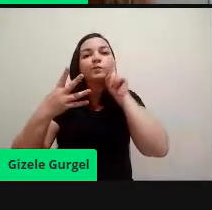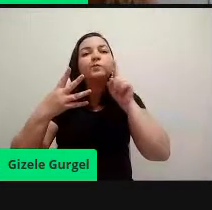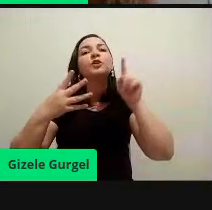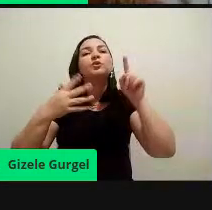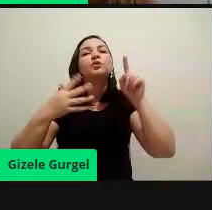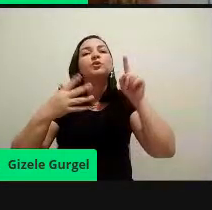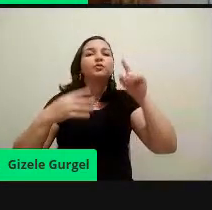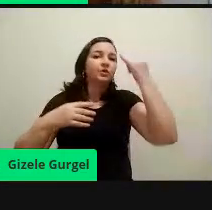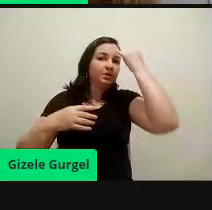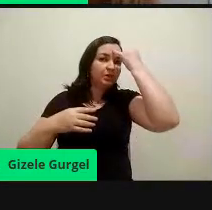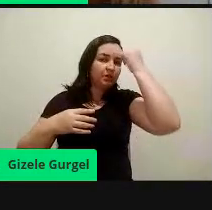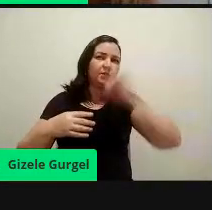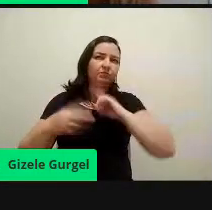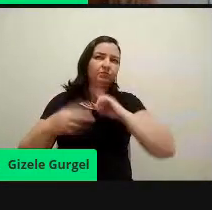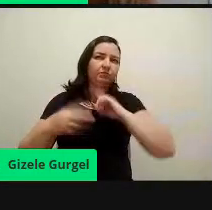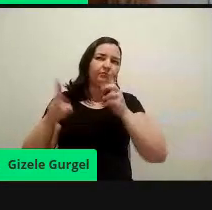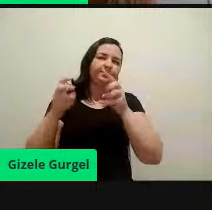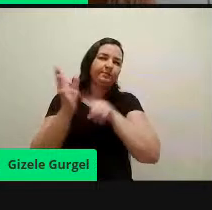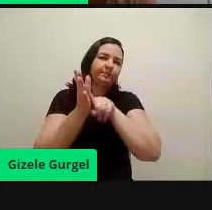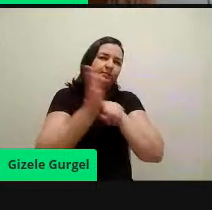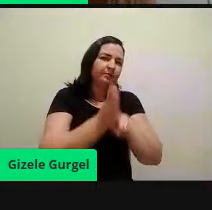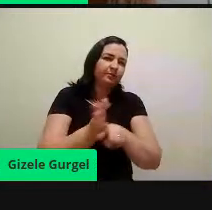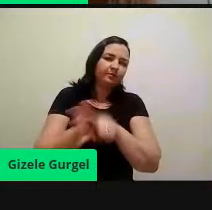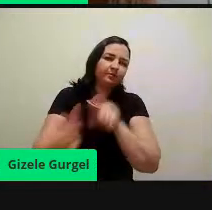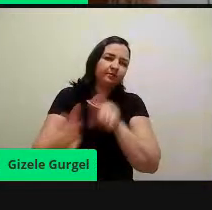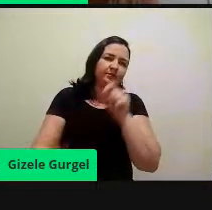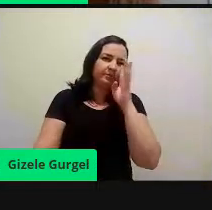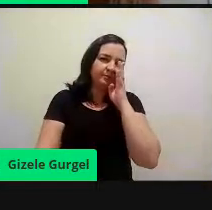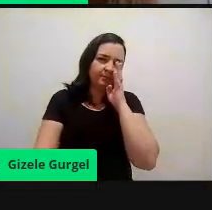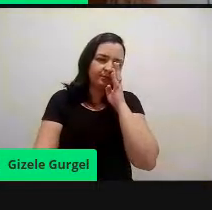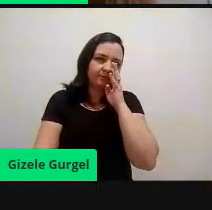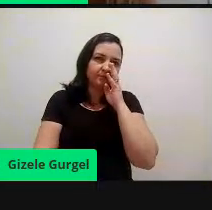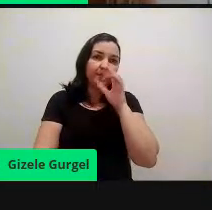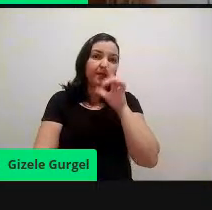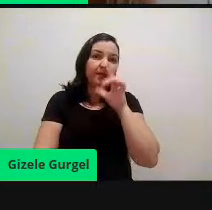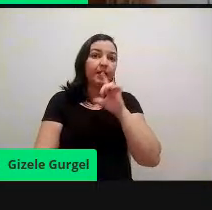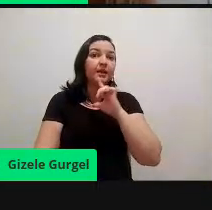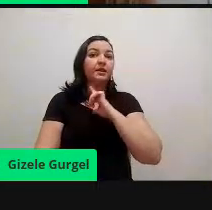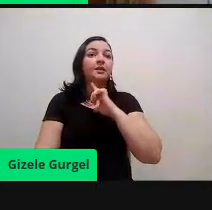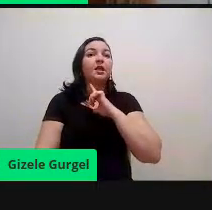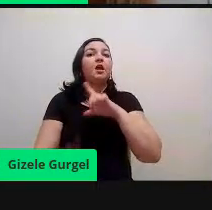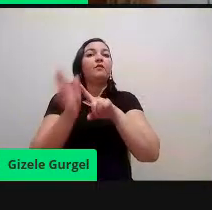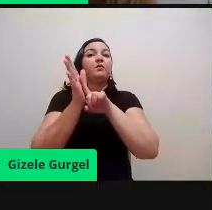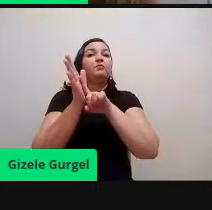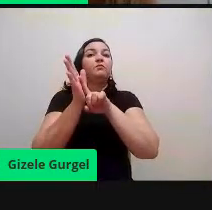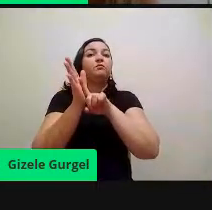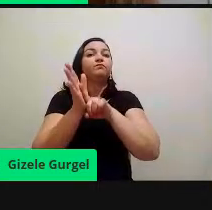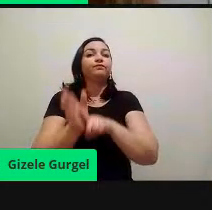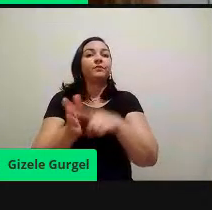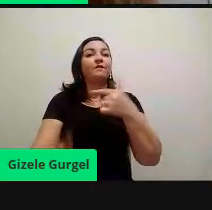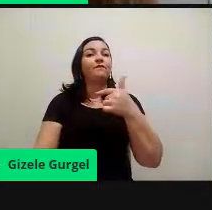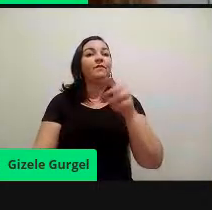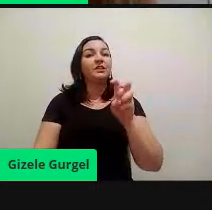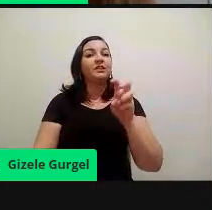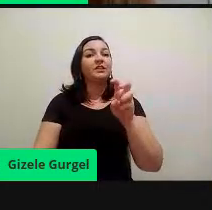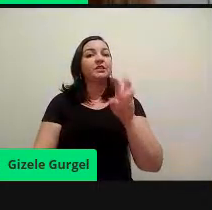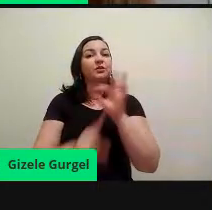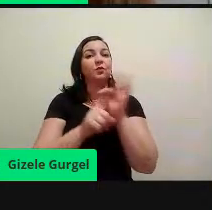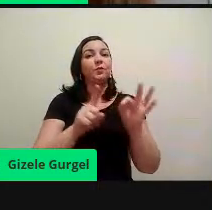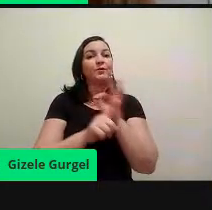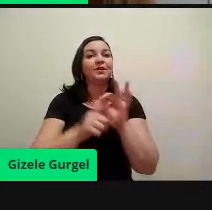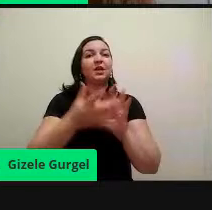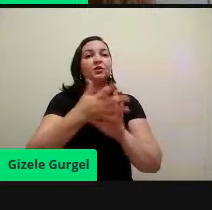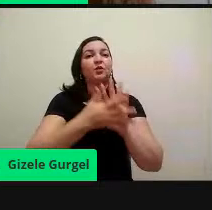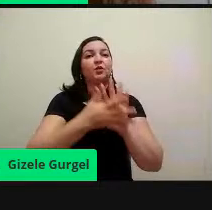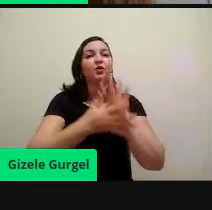cidades, foi feita uma pesquisa, e o que foi que observou? Uma queda de 25% nas emissões de dióxido de carbono, né, que é um